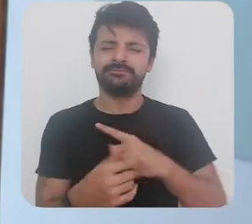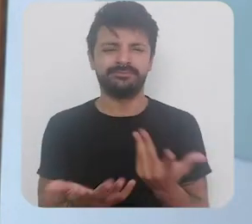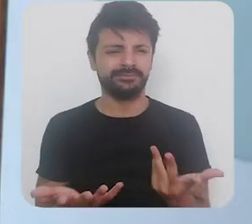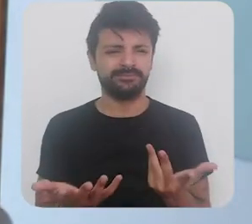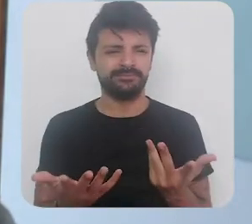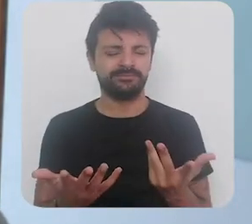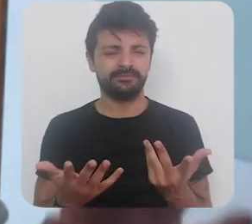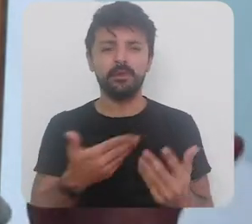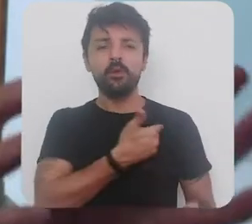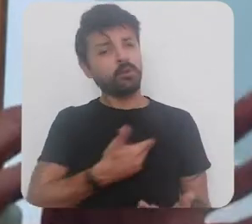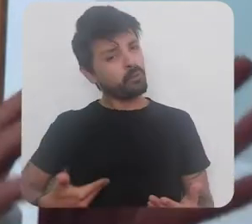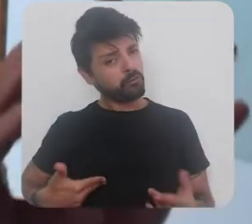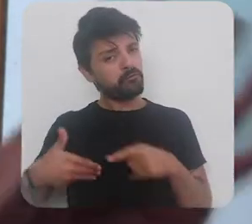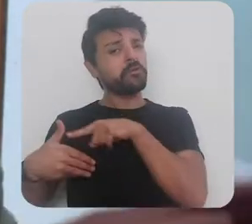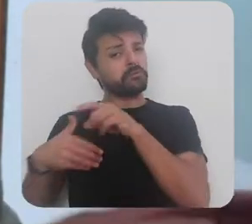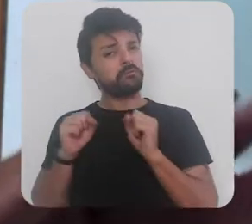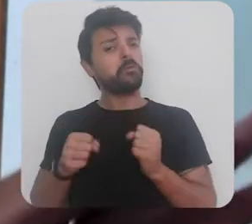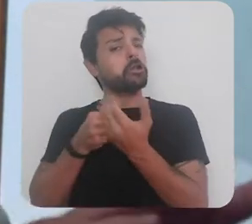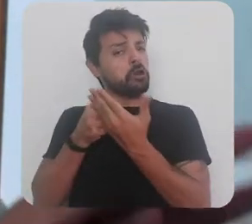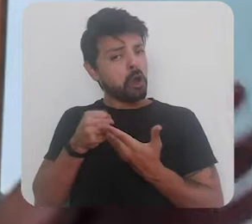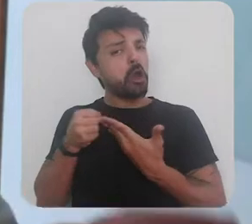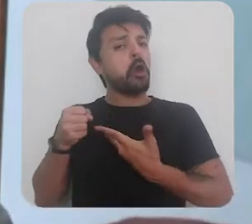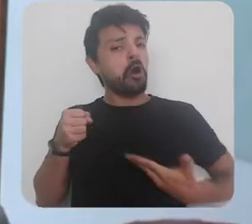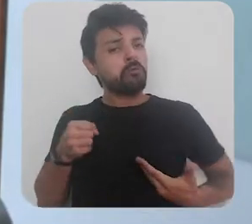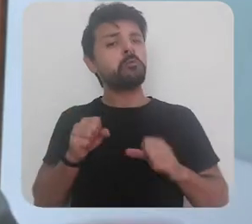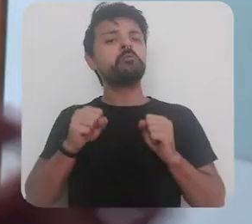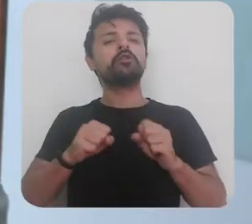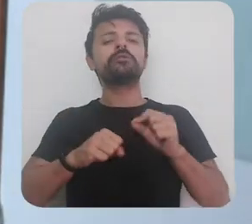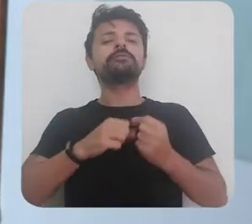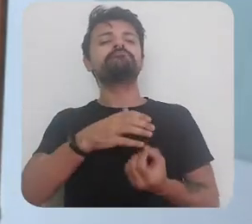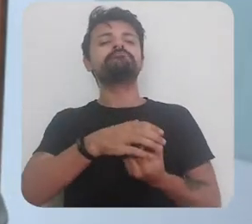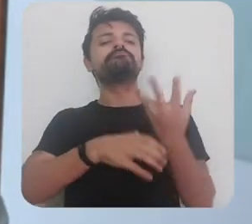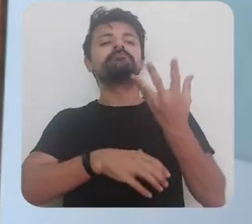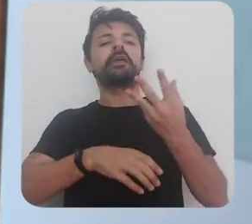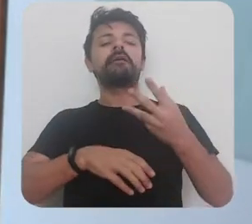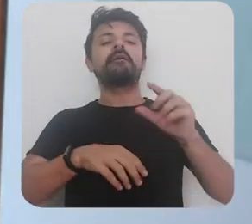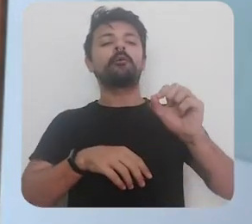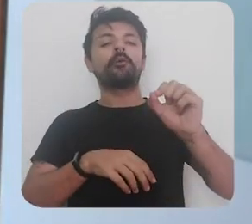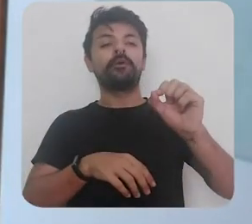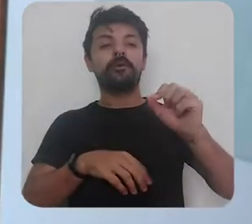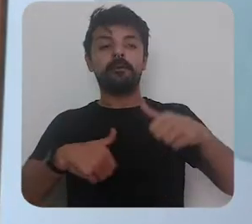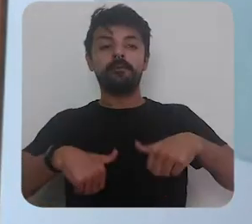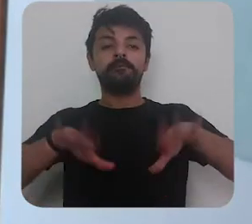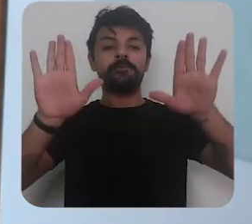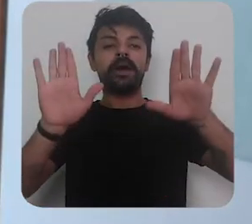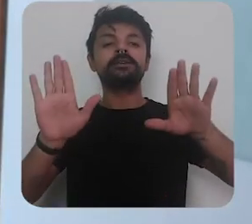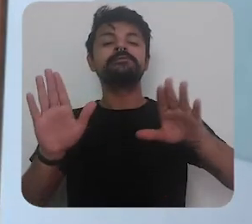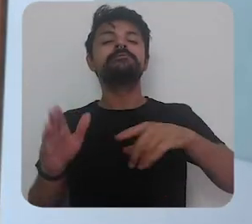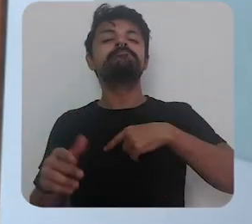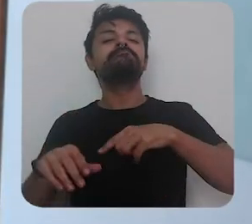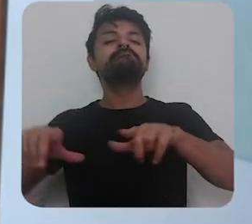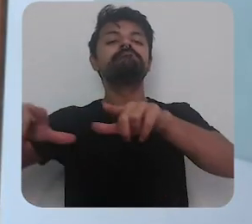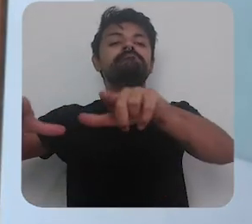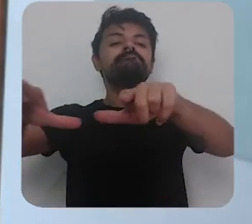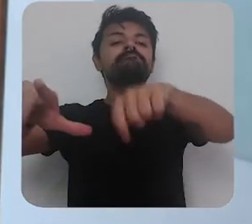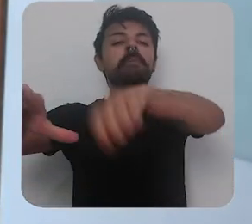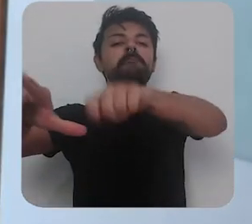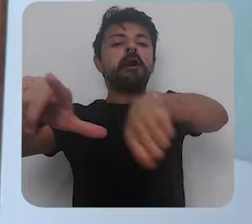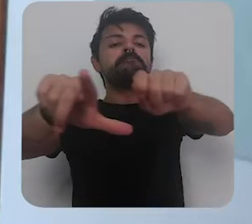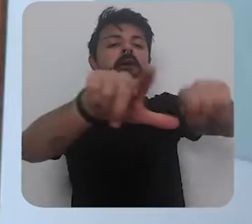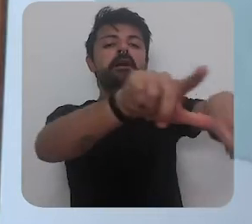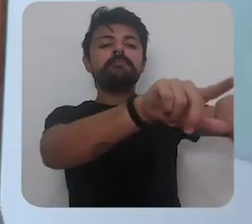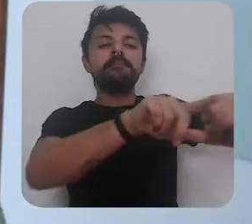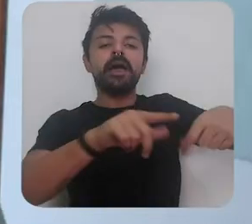comercial o que o governo pode fazer é isso ele usar esse mecanismo de emitir moeda